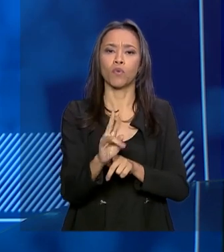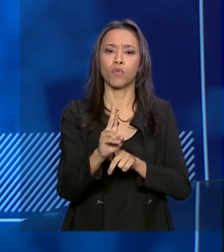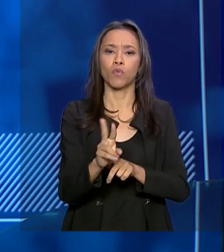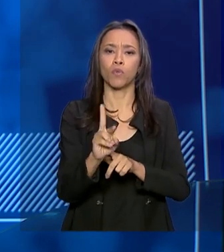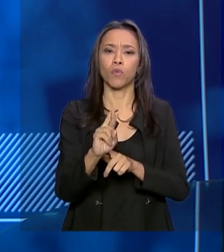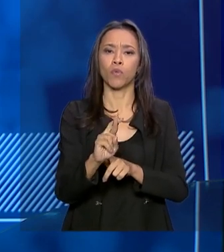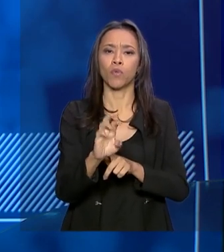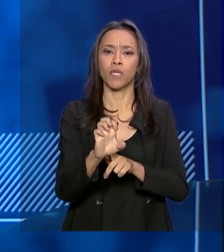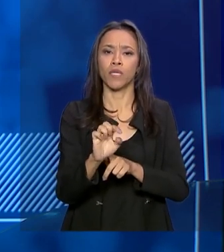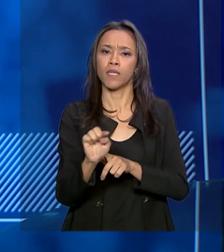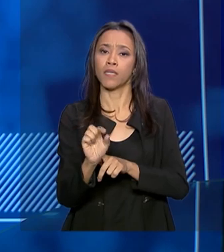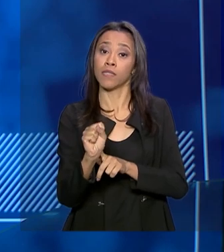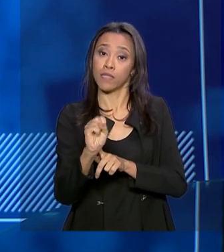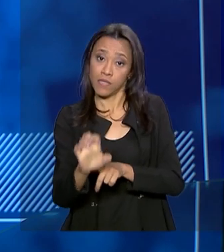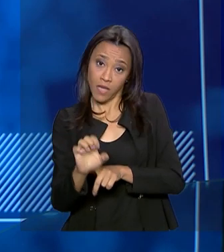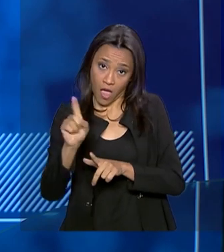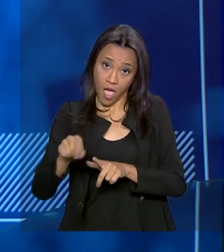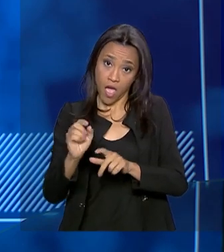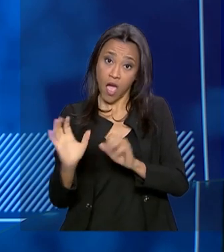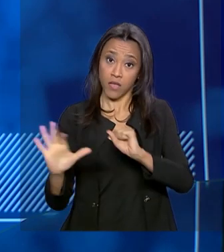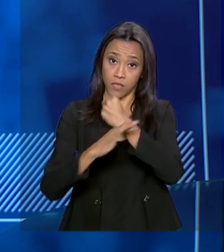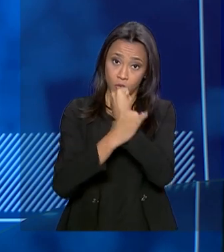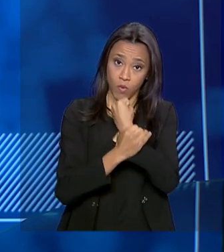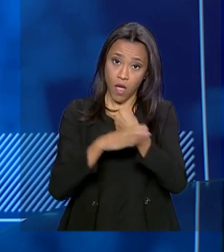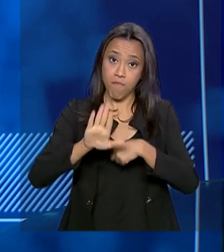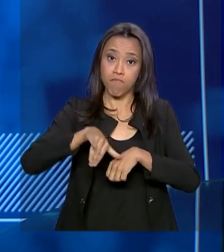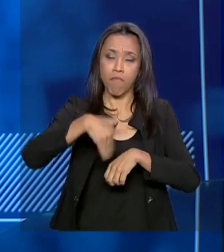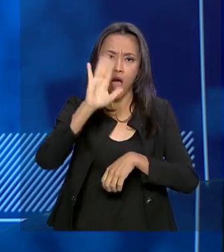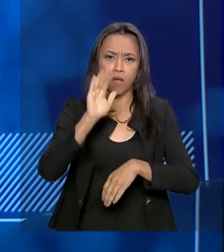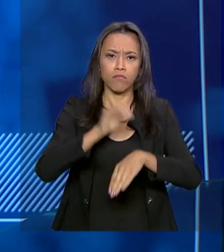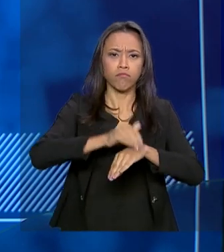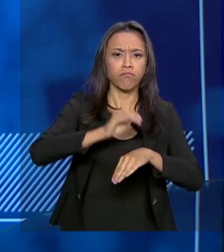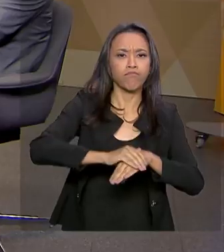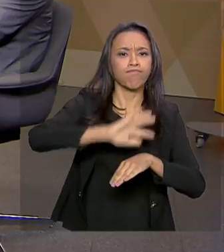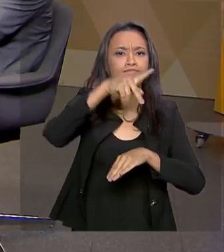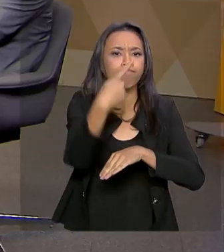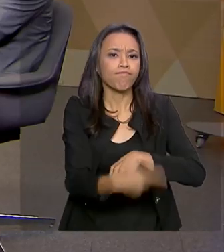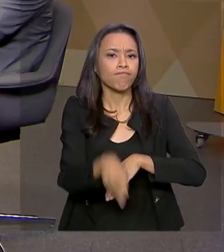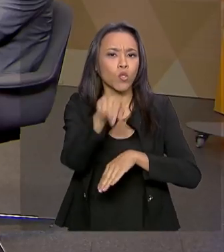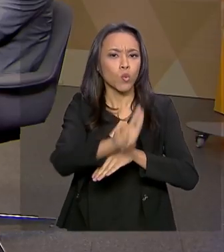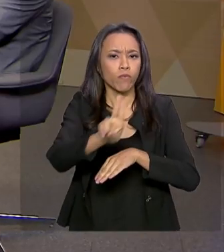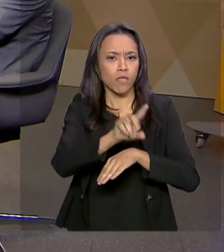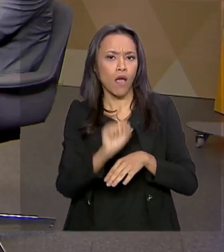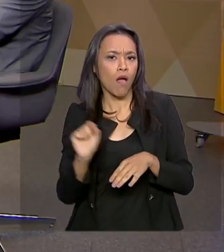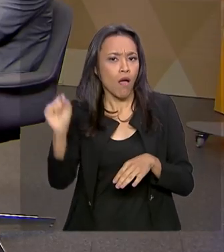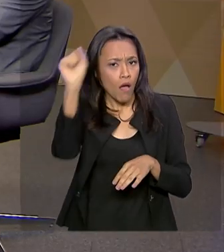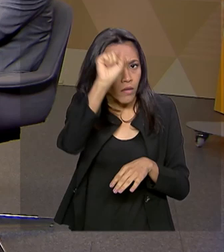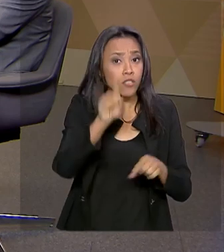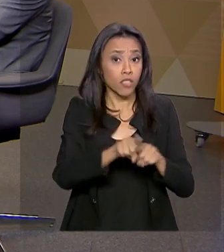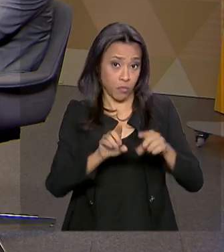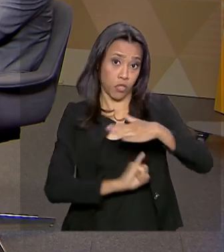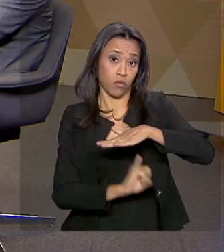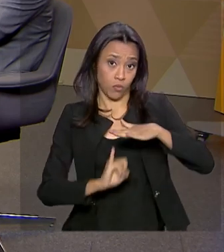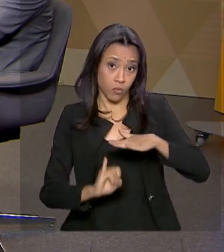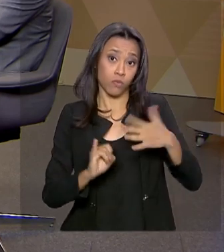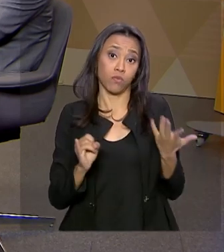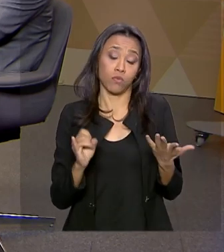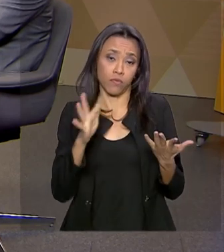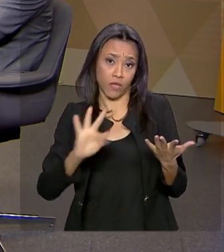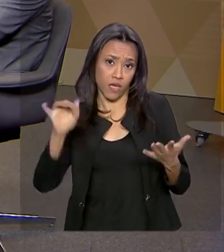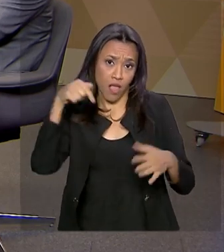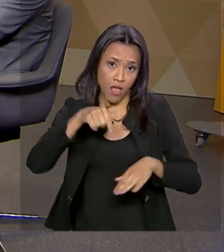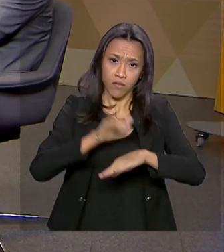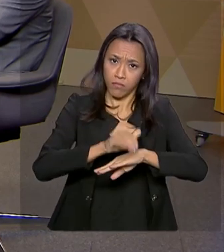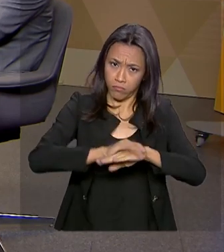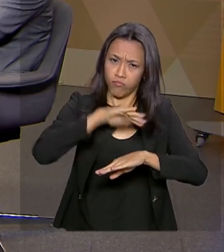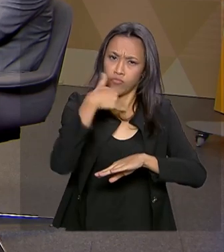é garantir mais autonomia ainda às universidades e centros de ensino superior? Autonomia é esta